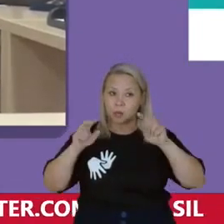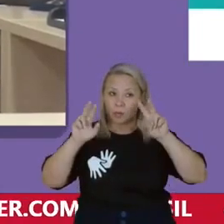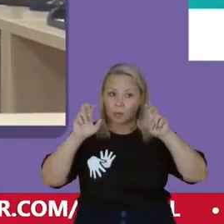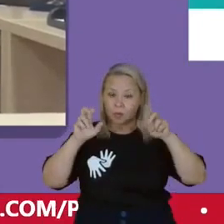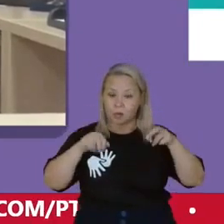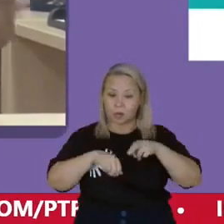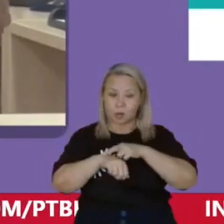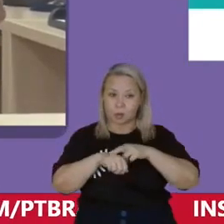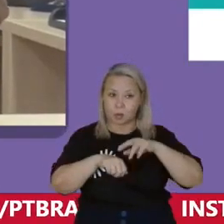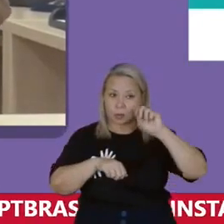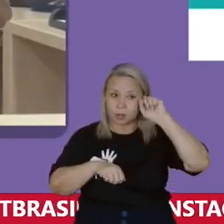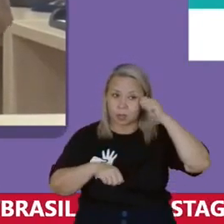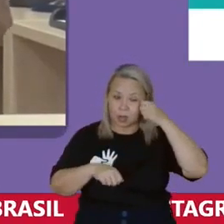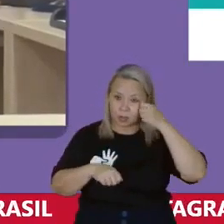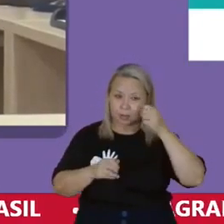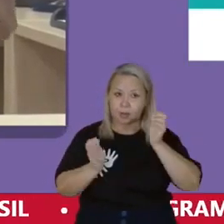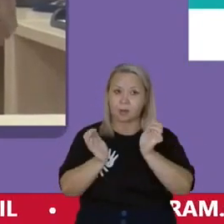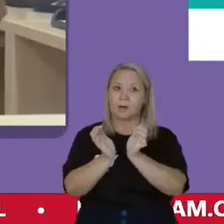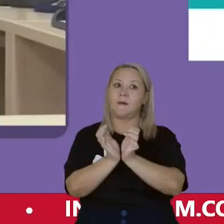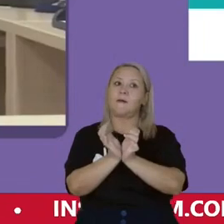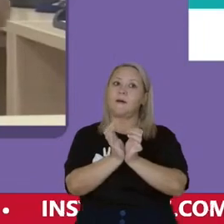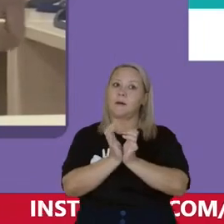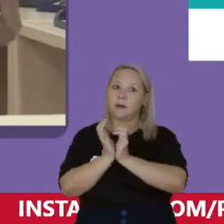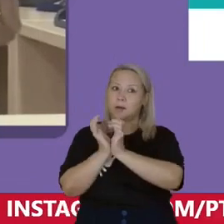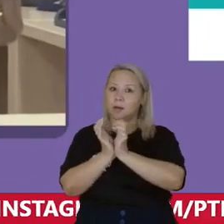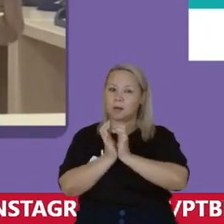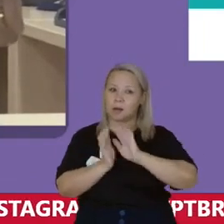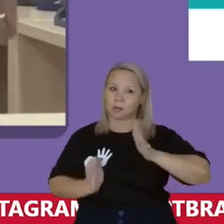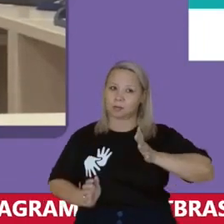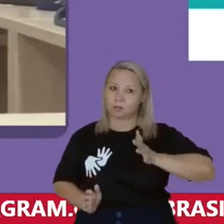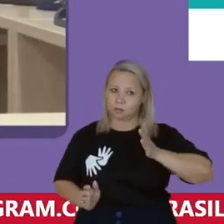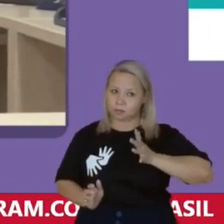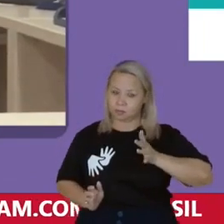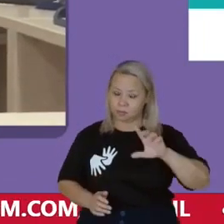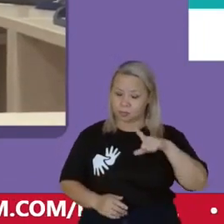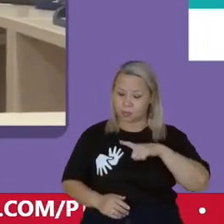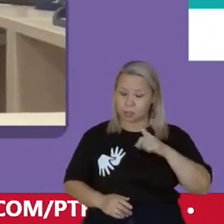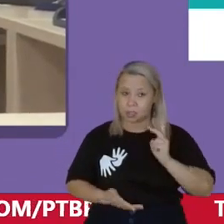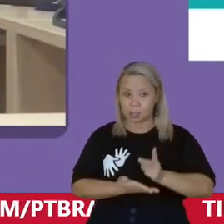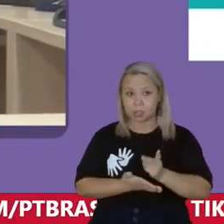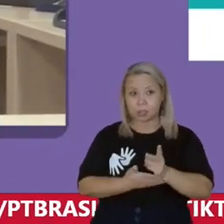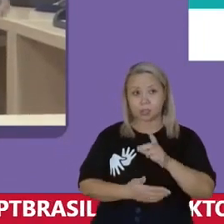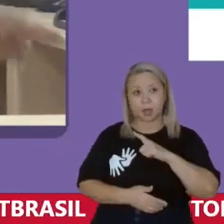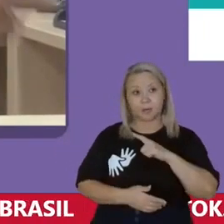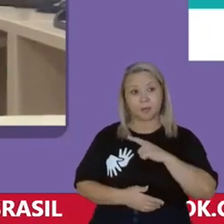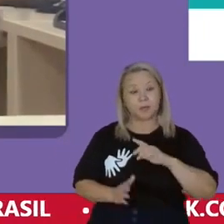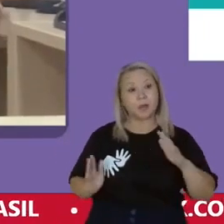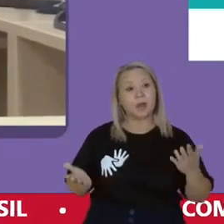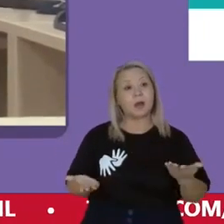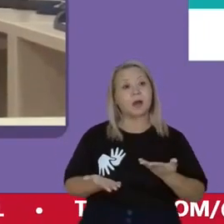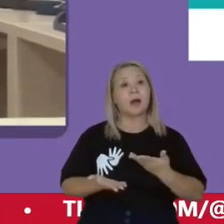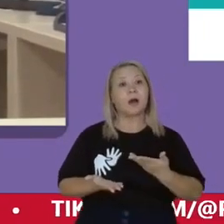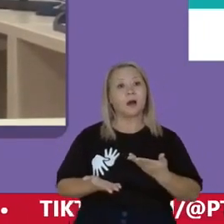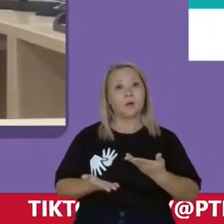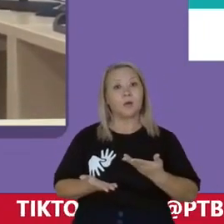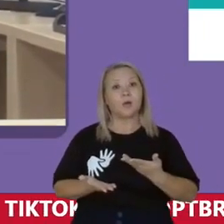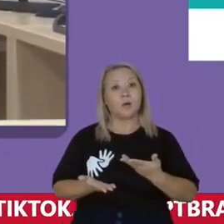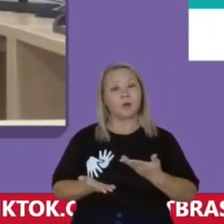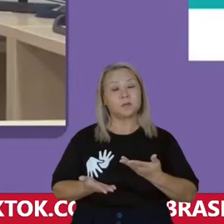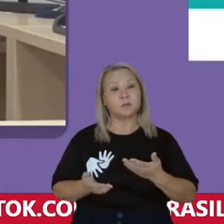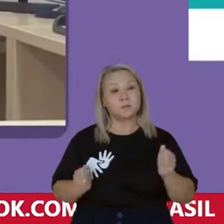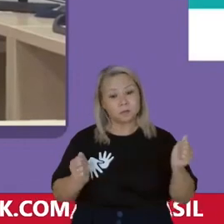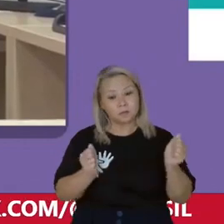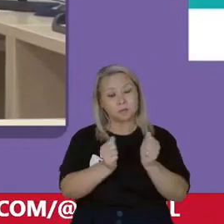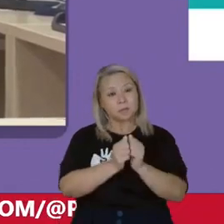raça e classe Que sempre existiu E que agora se aguça com esse